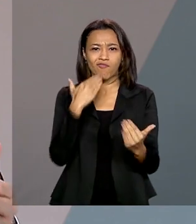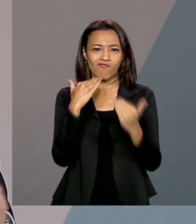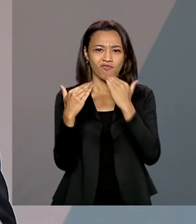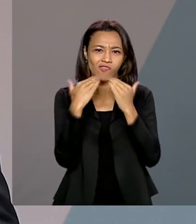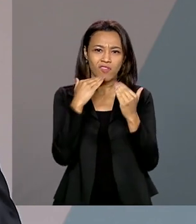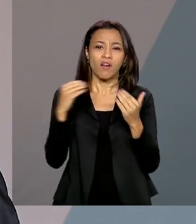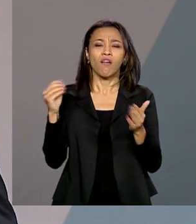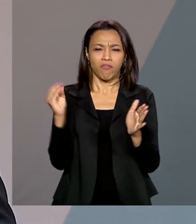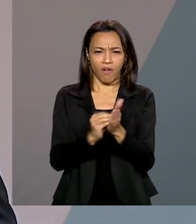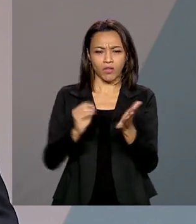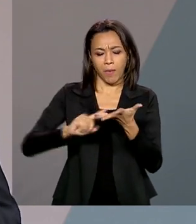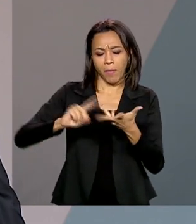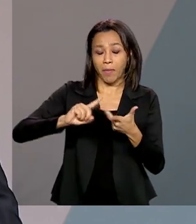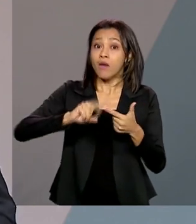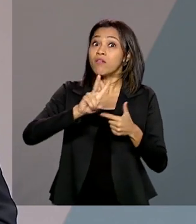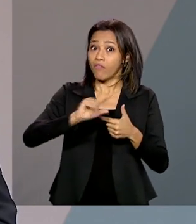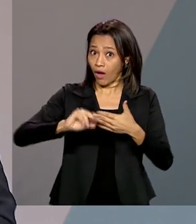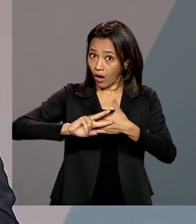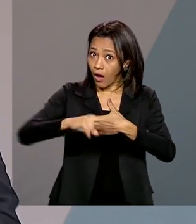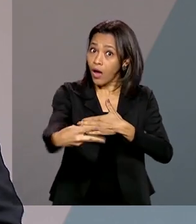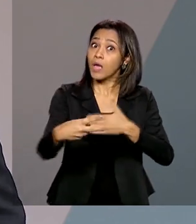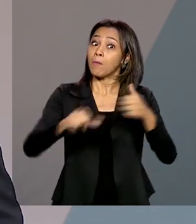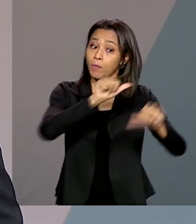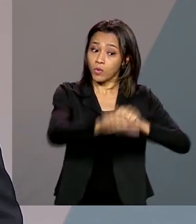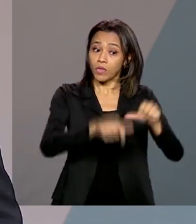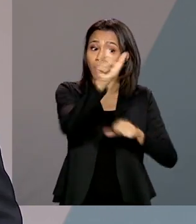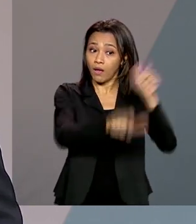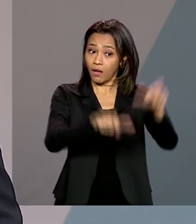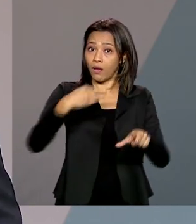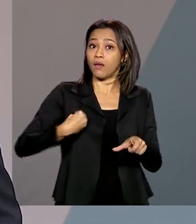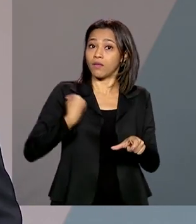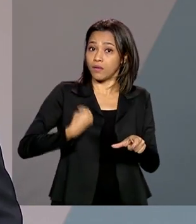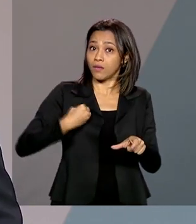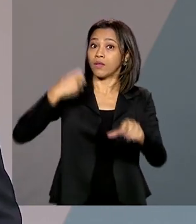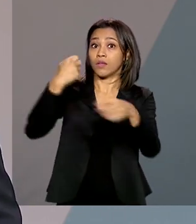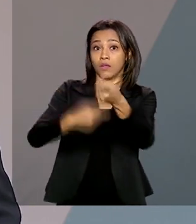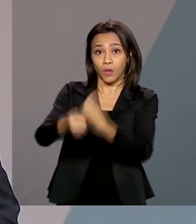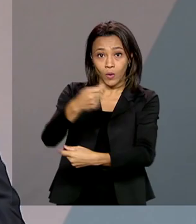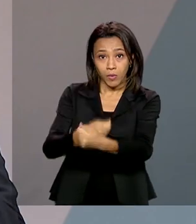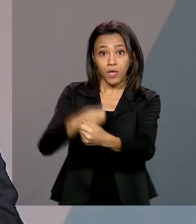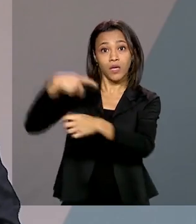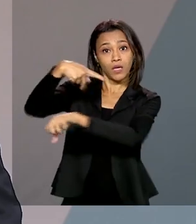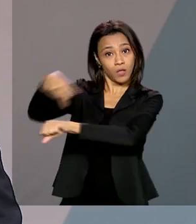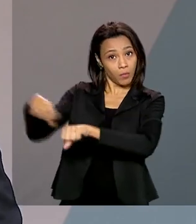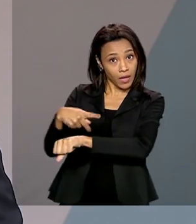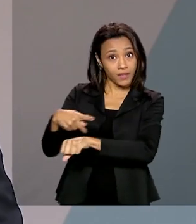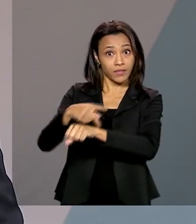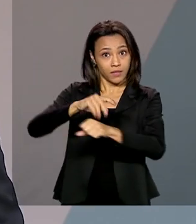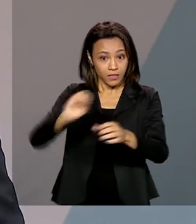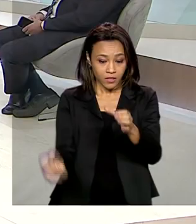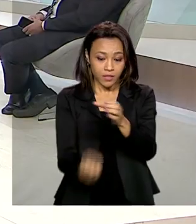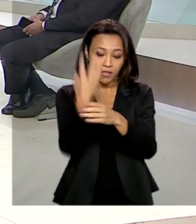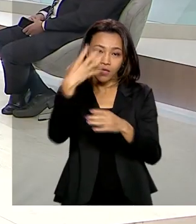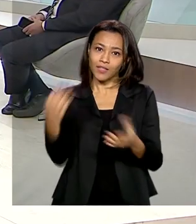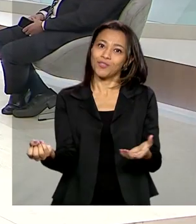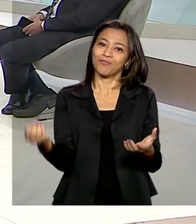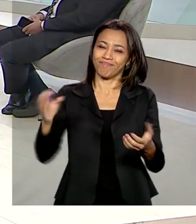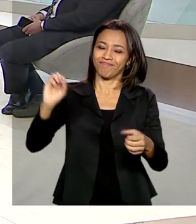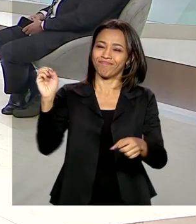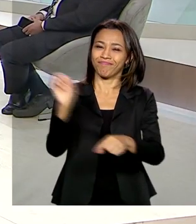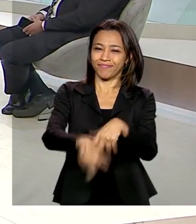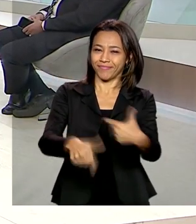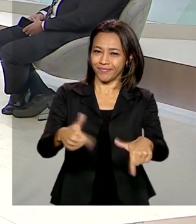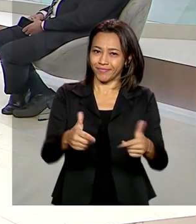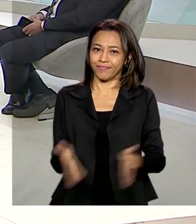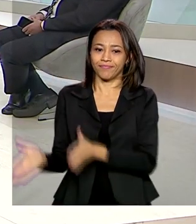vai mudar a vida das pessoas, da economia e do país, promovendo a geração de empregos. E